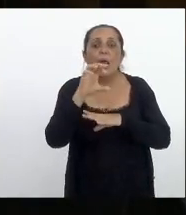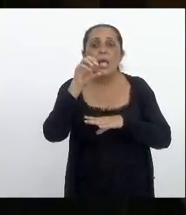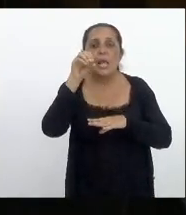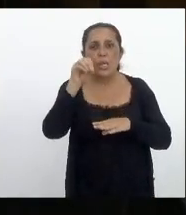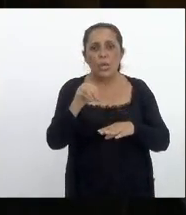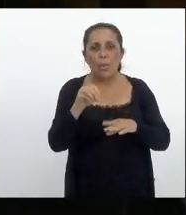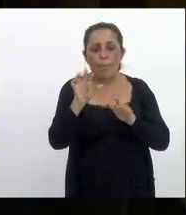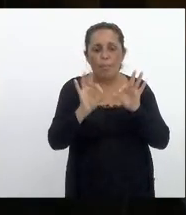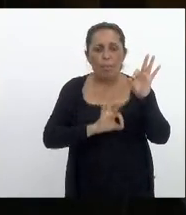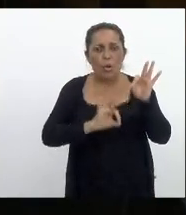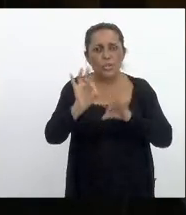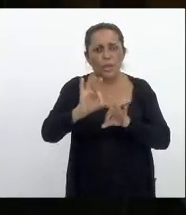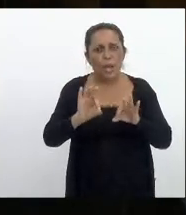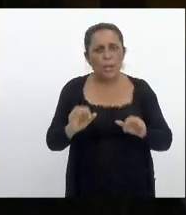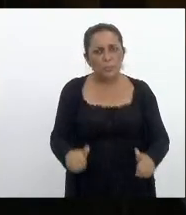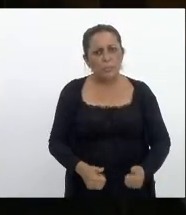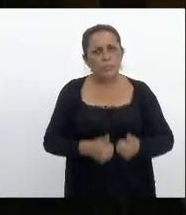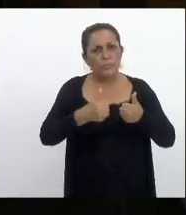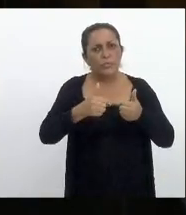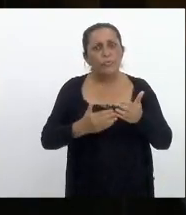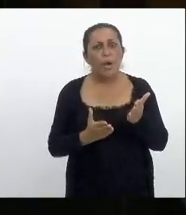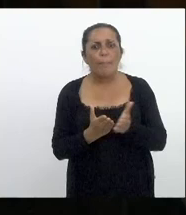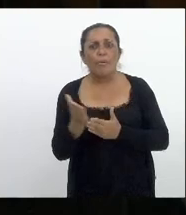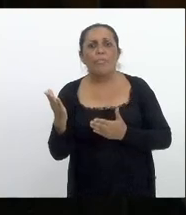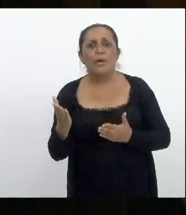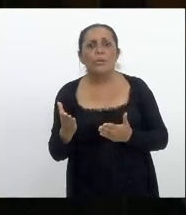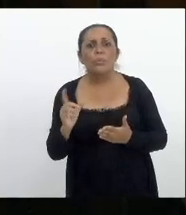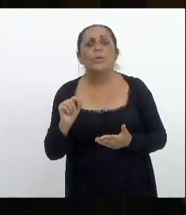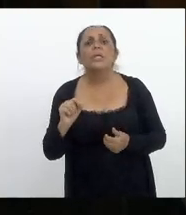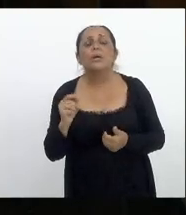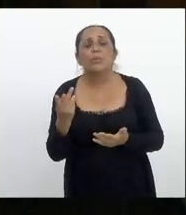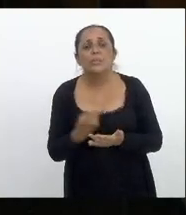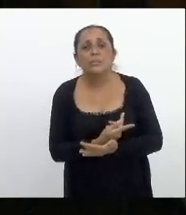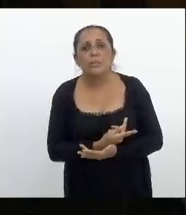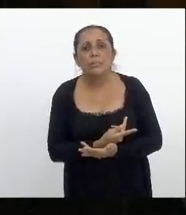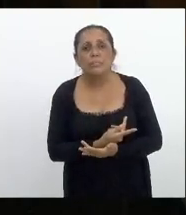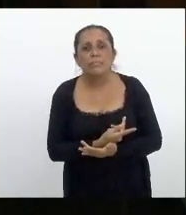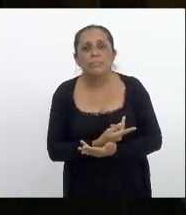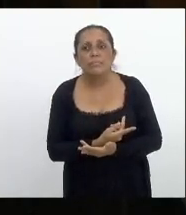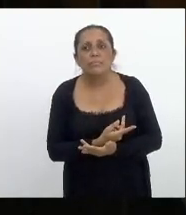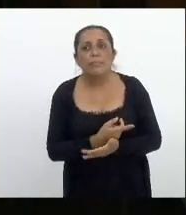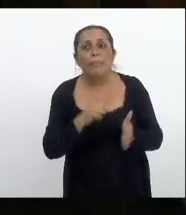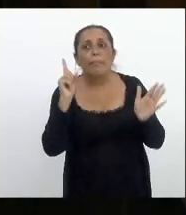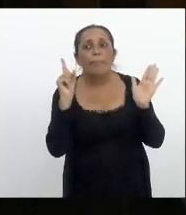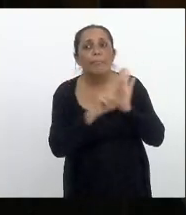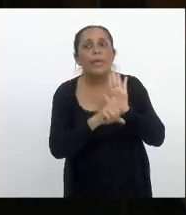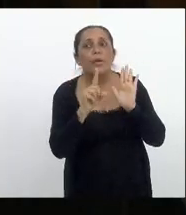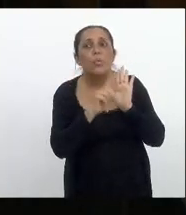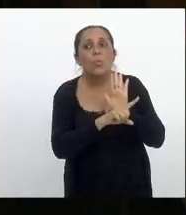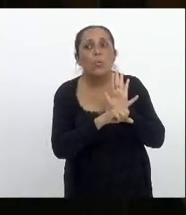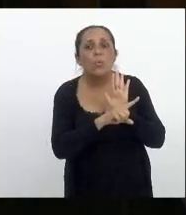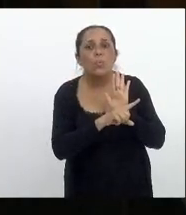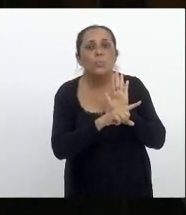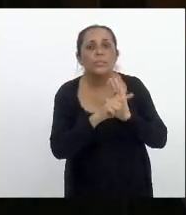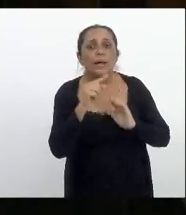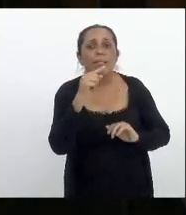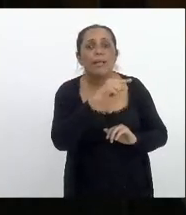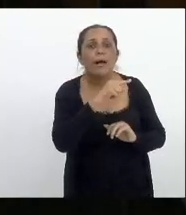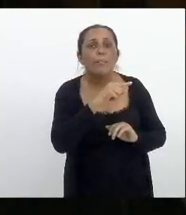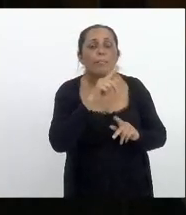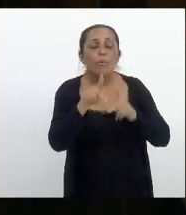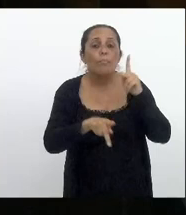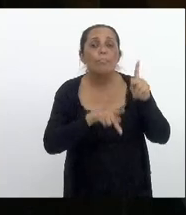foi aprovado por essa por esta assembleia e o que que se tornou pergunta lá na ponta da linha pra